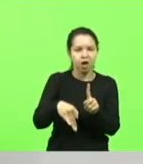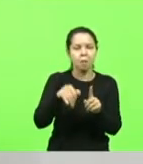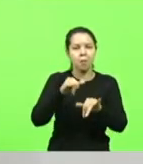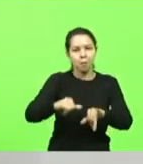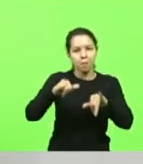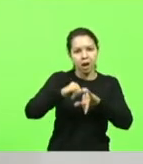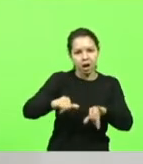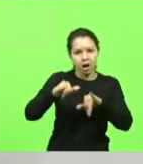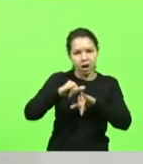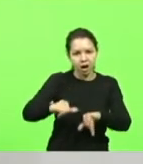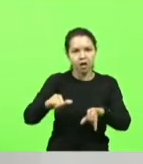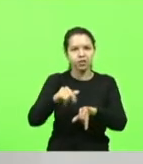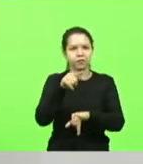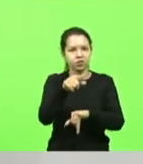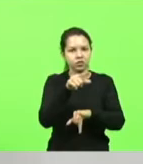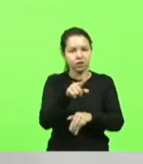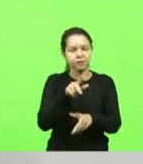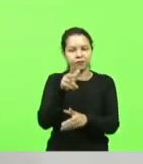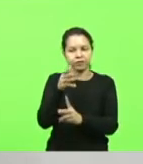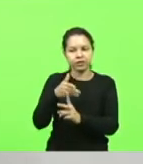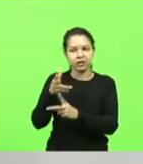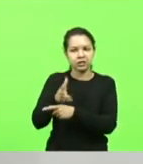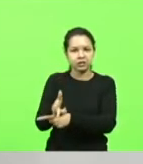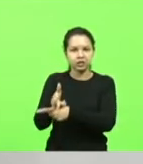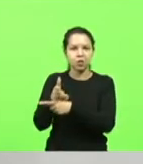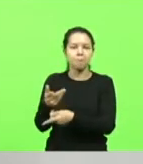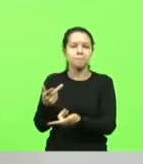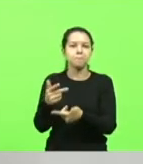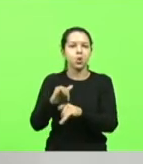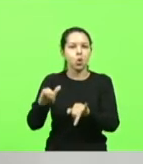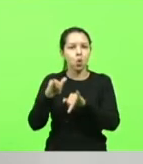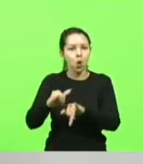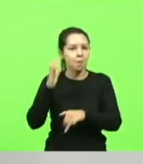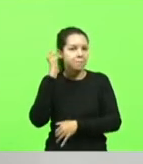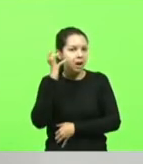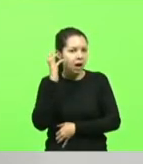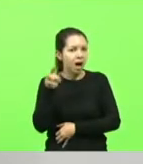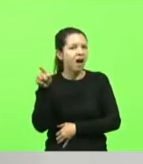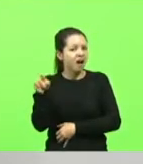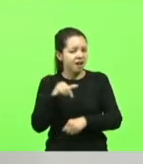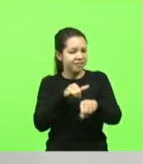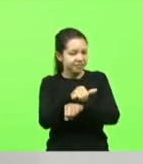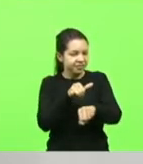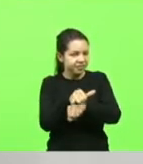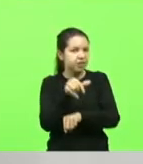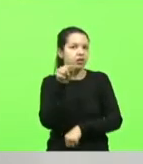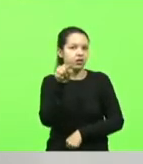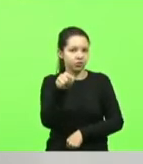que você financia um programa de rádio, esse cara estava te passando a perna, meu irmão.